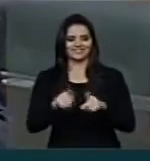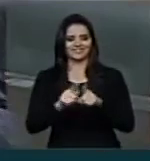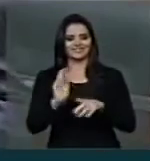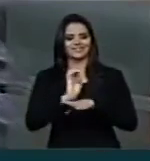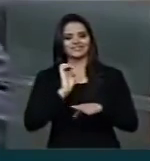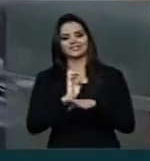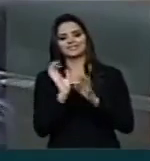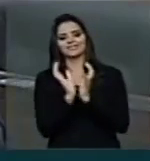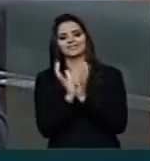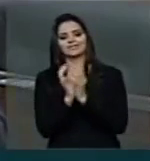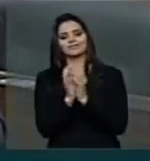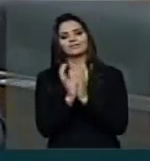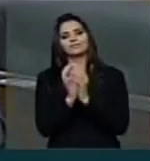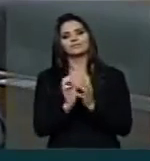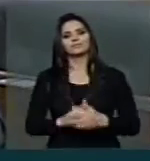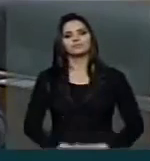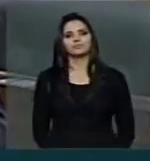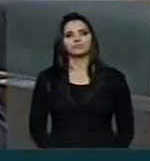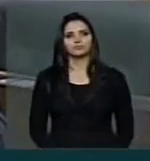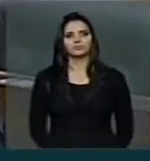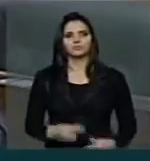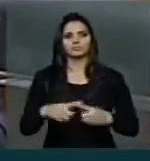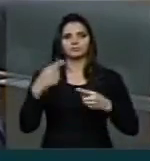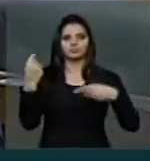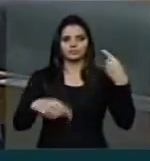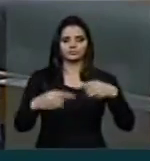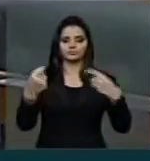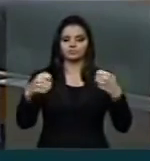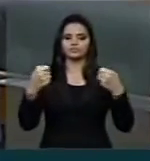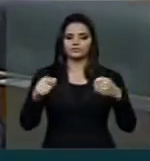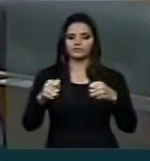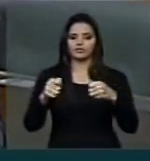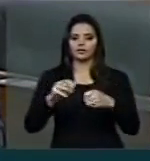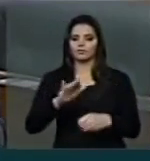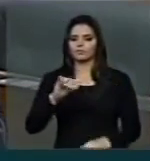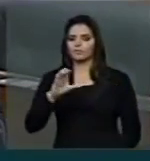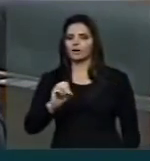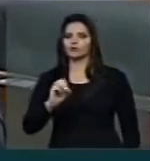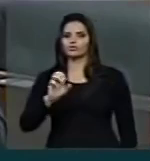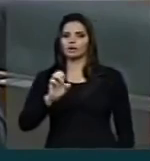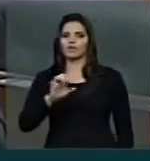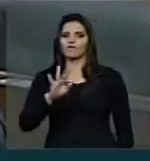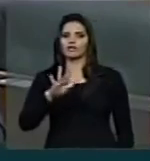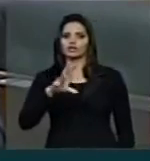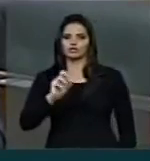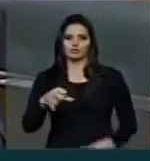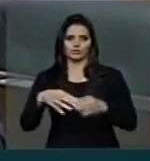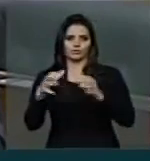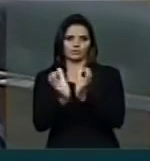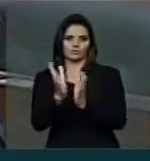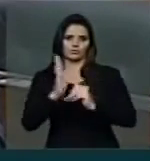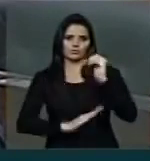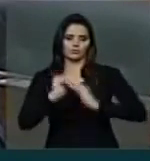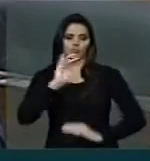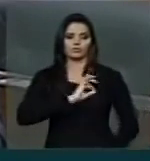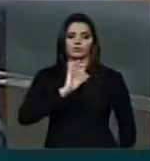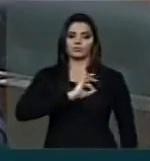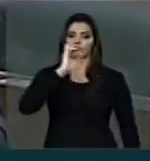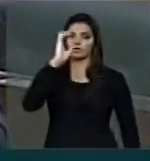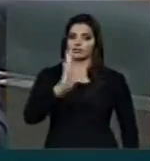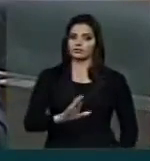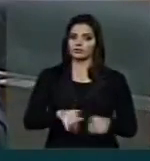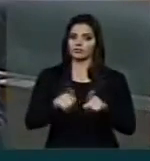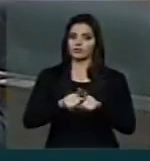Estado de Pernambuco, para debater o baixo efetivo policial do país, assim também como